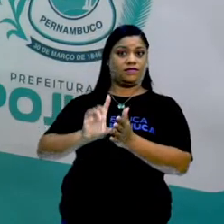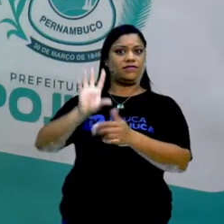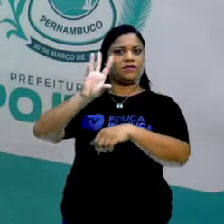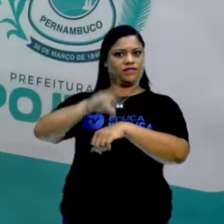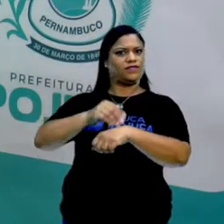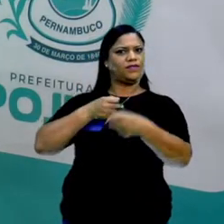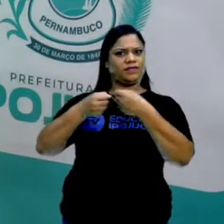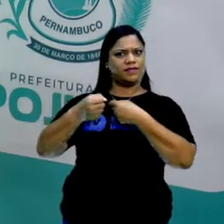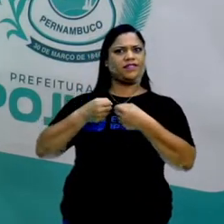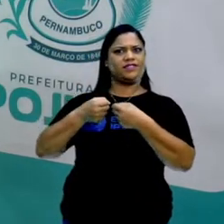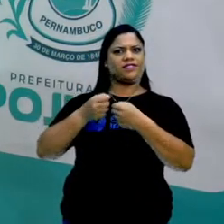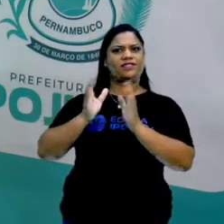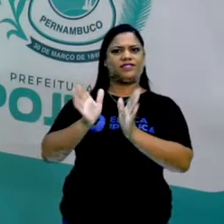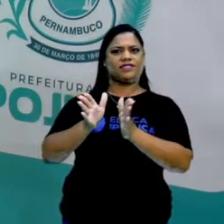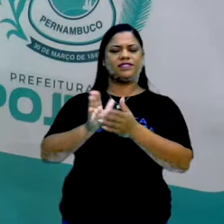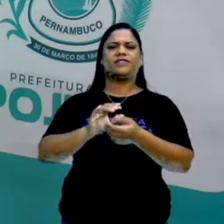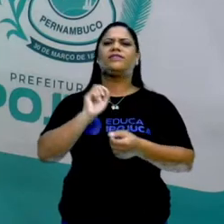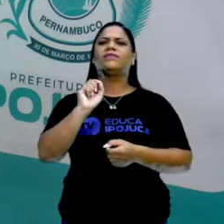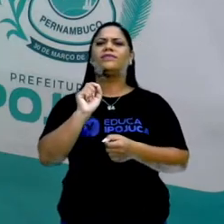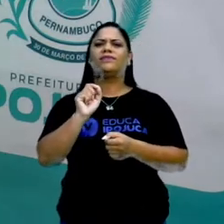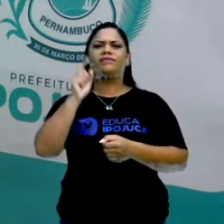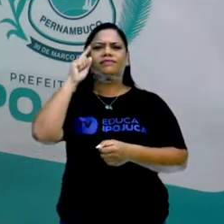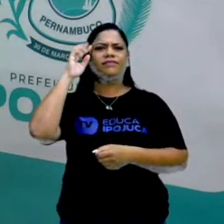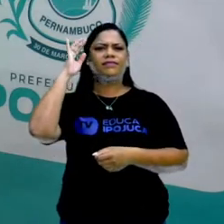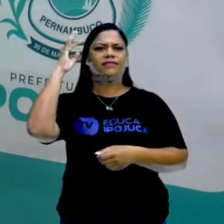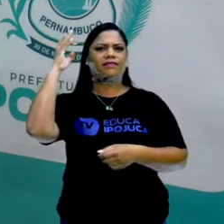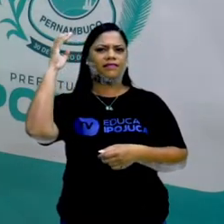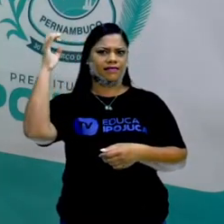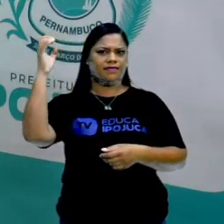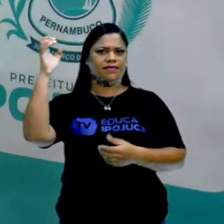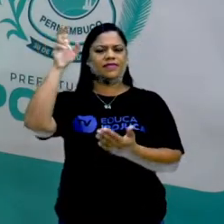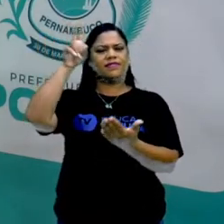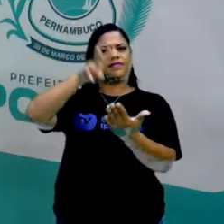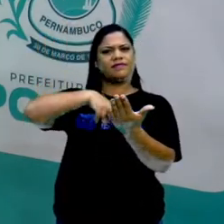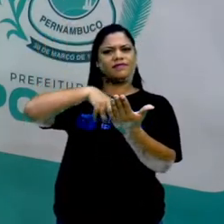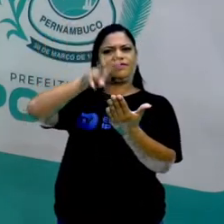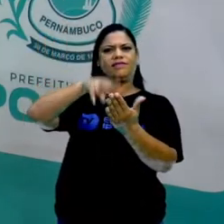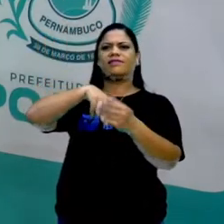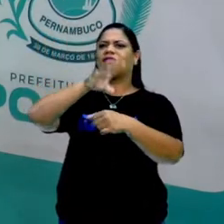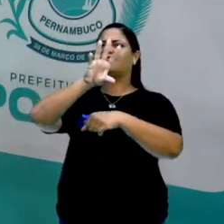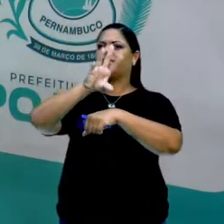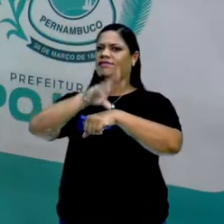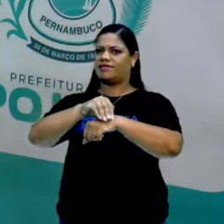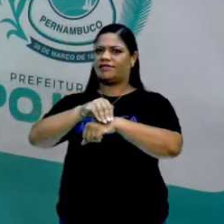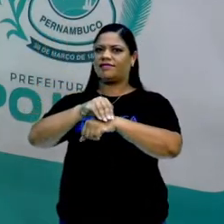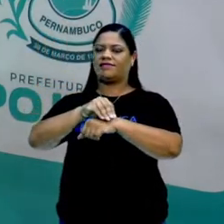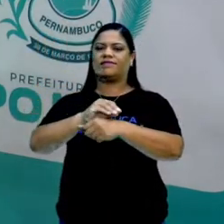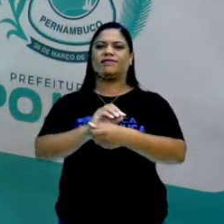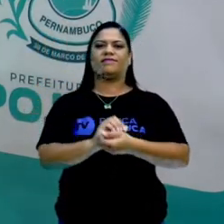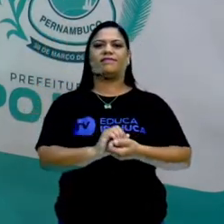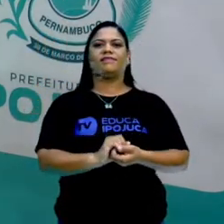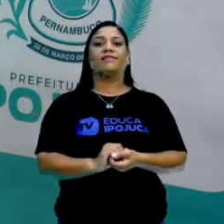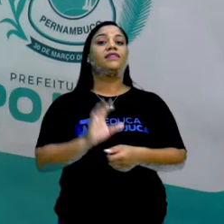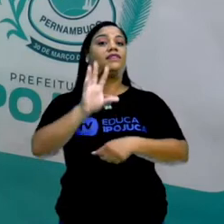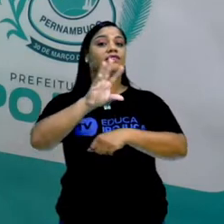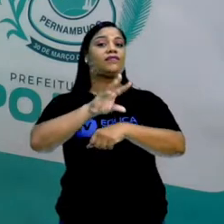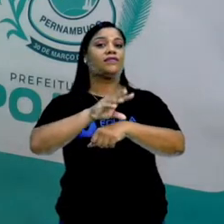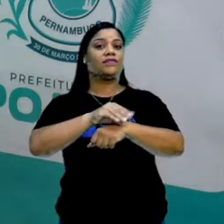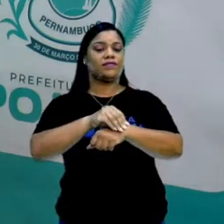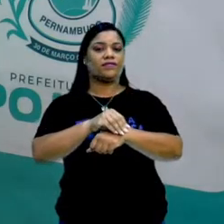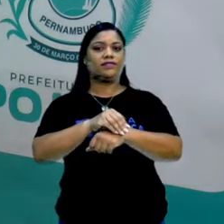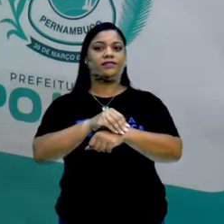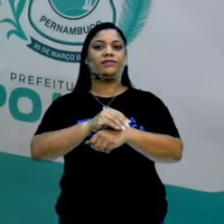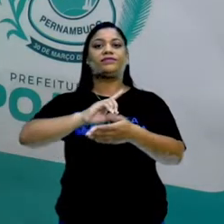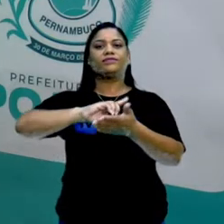reportagem, né? O que podemos imaginar a partir da leitura dessas fotografias? Então, a foto reportagem é um